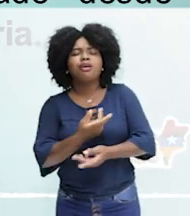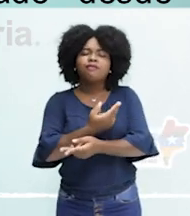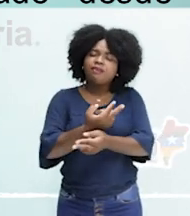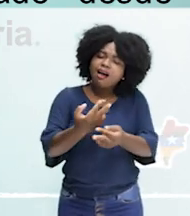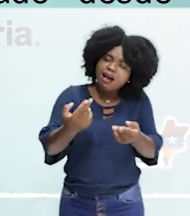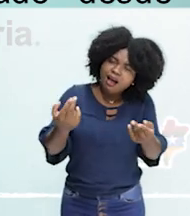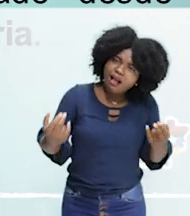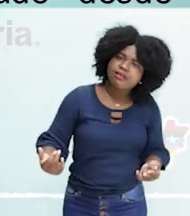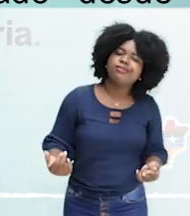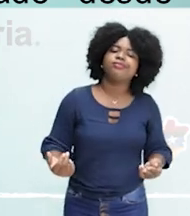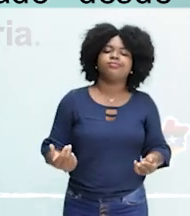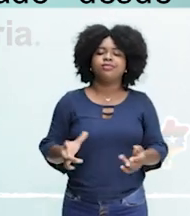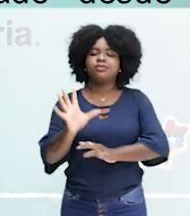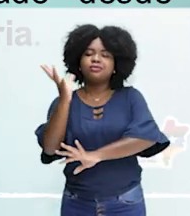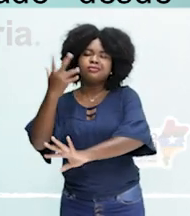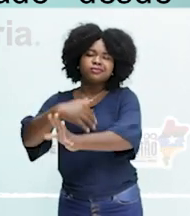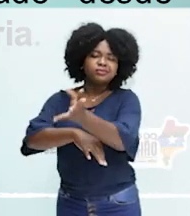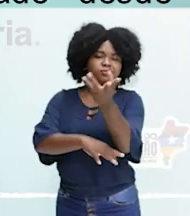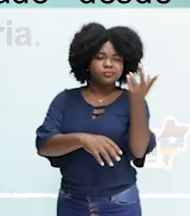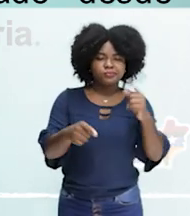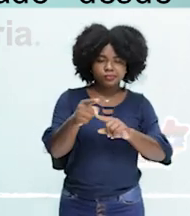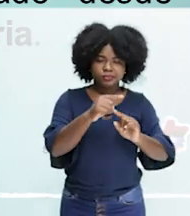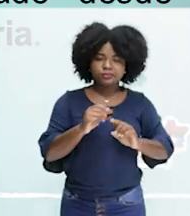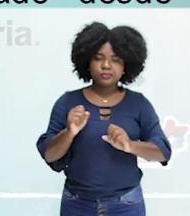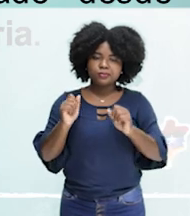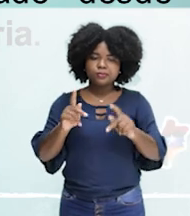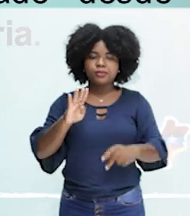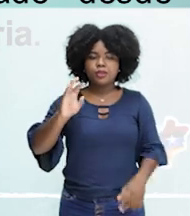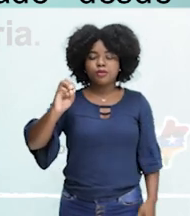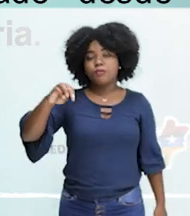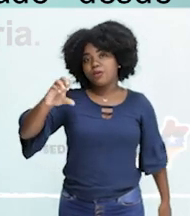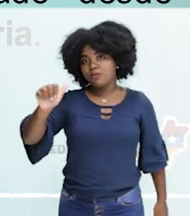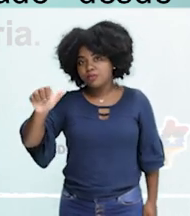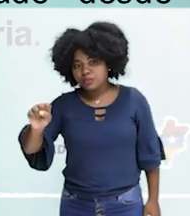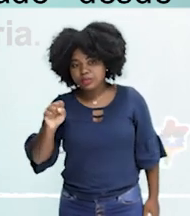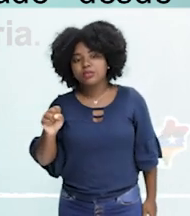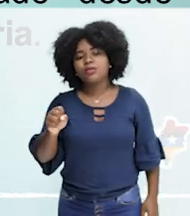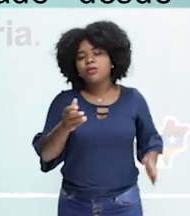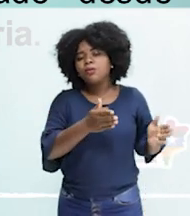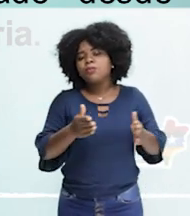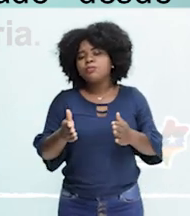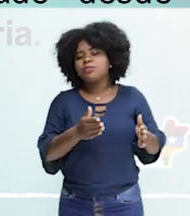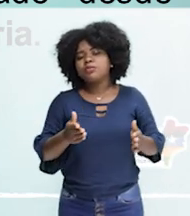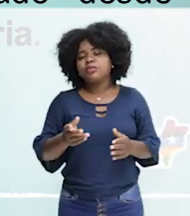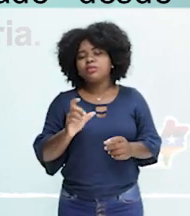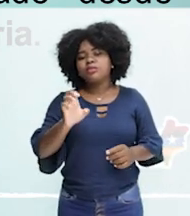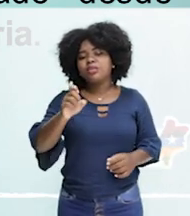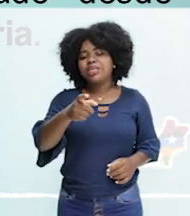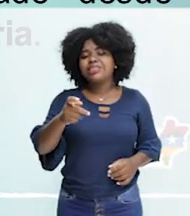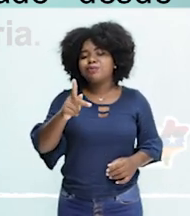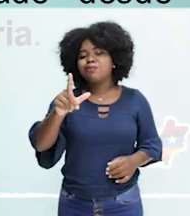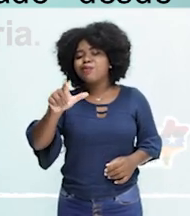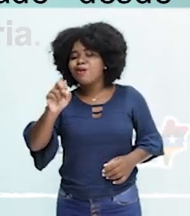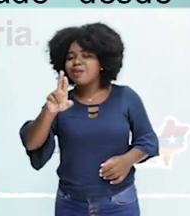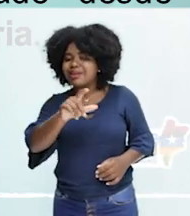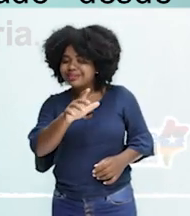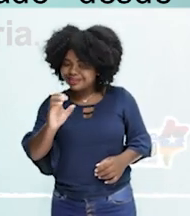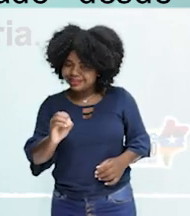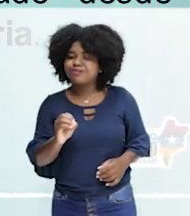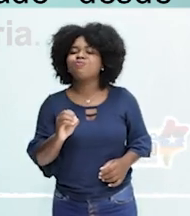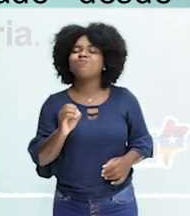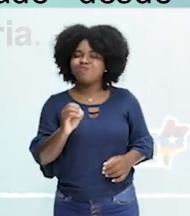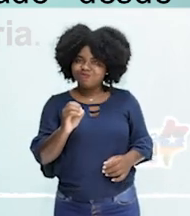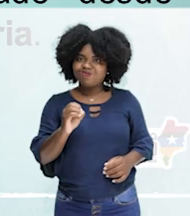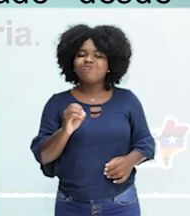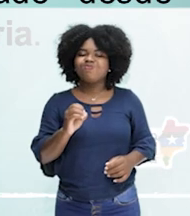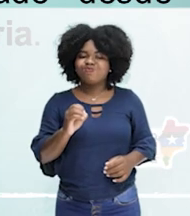Pradarias, Floresta das Coníferas, enfim, tem outros outros aí, né? O processo de exploração dos recursos naturais e do meio ambiente brasileiro, já